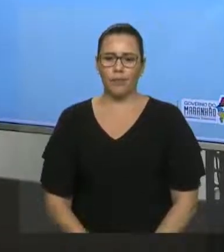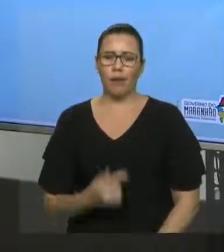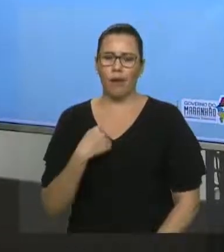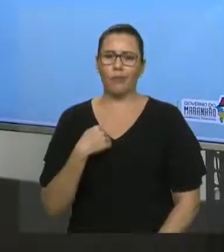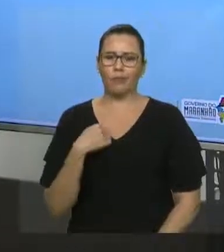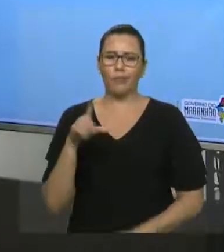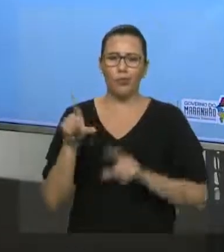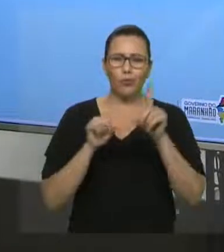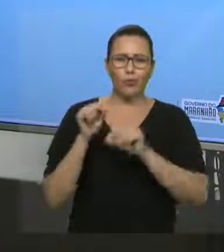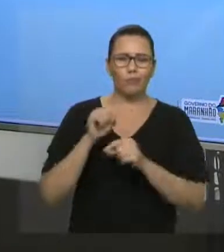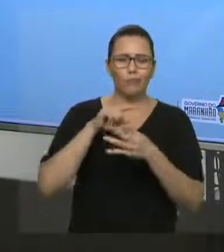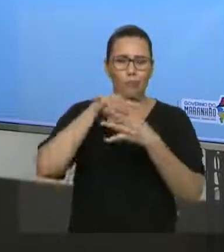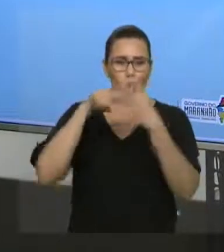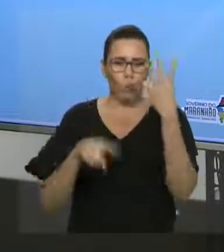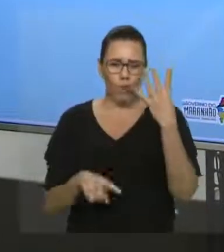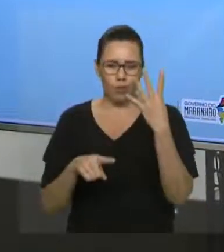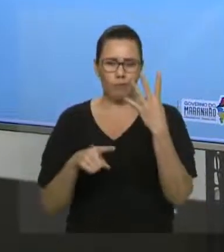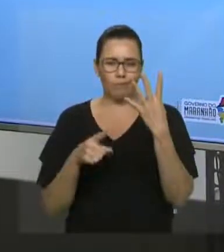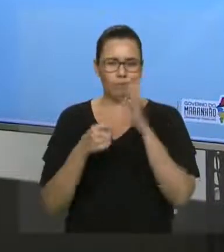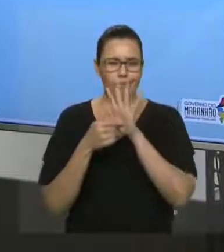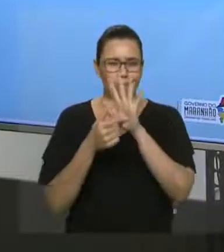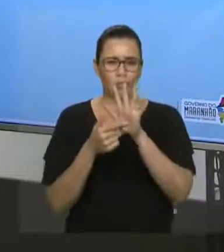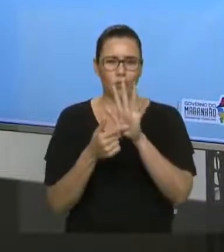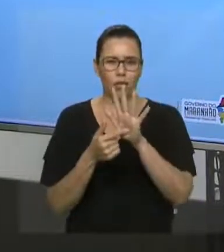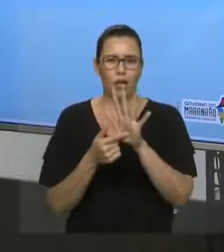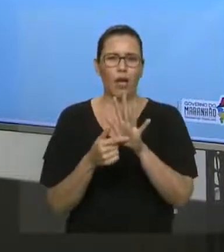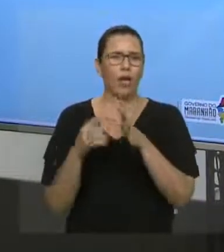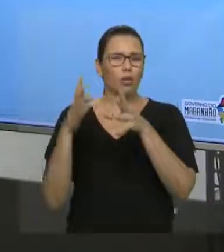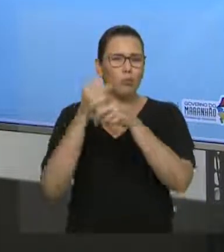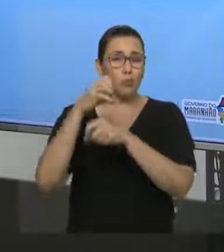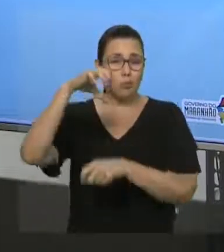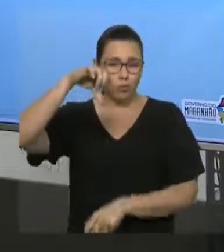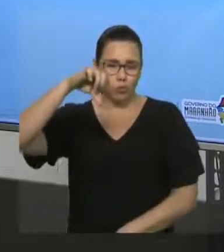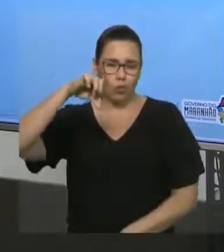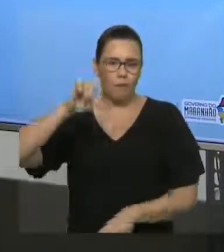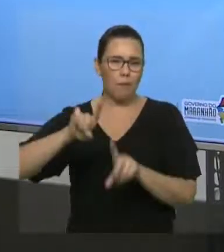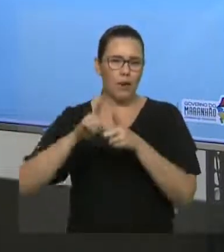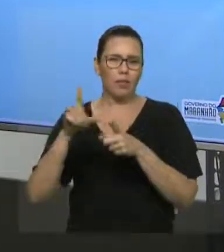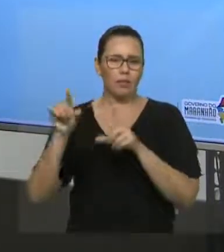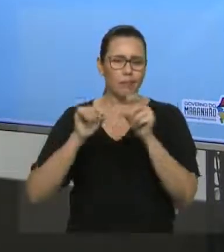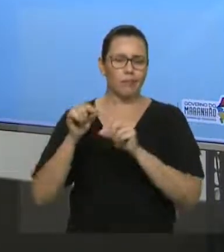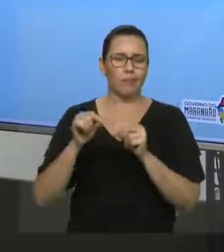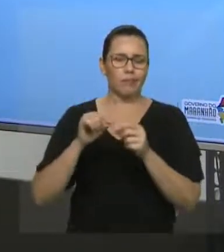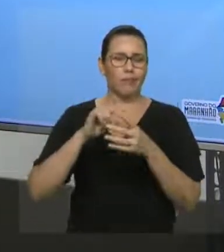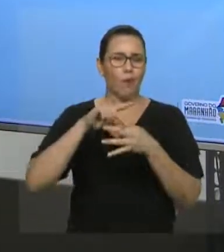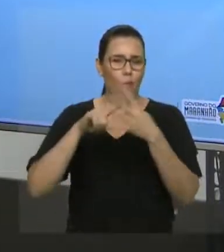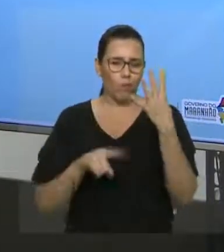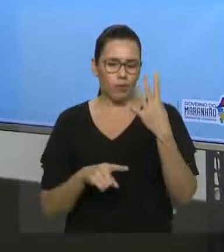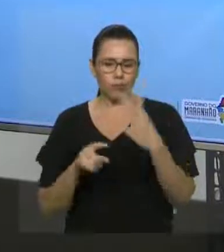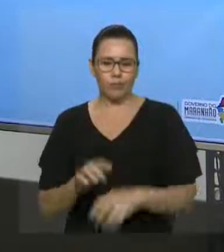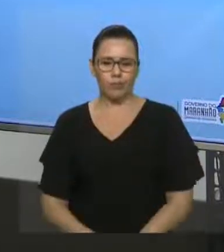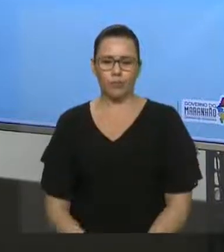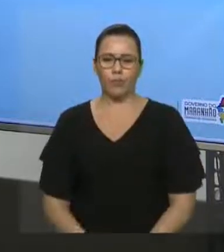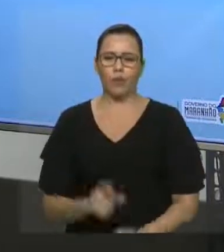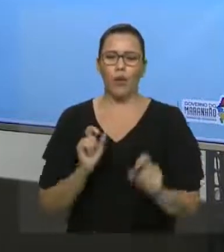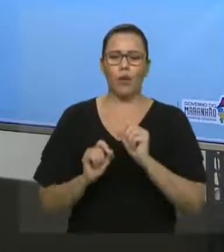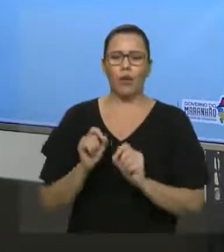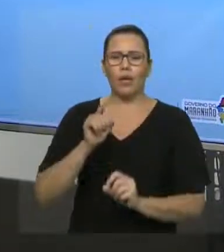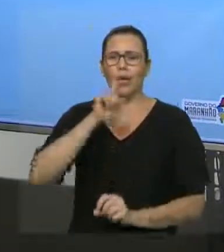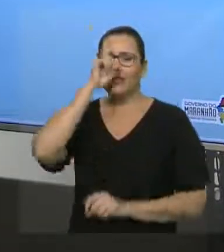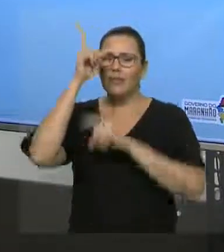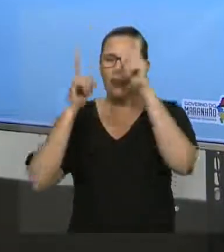quatro aqui para a gente exemplificar. Mas são nove. Vamos lembrar, é que exprime ideia de causa, certo? Exprime ideia de